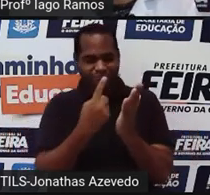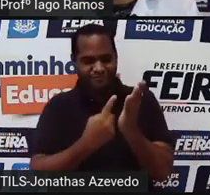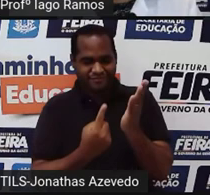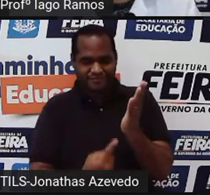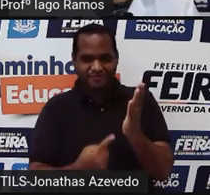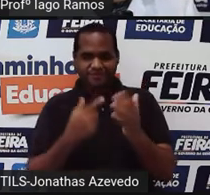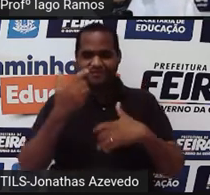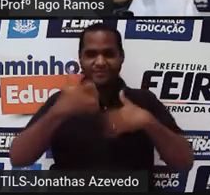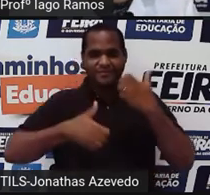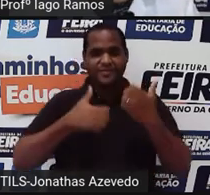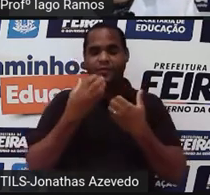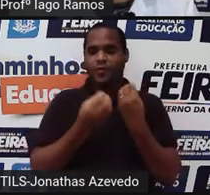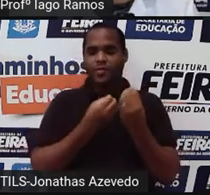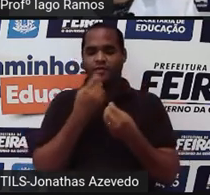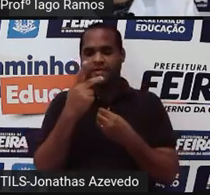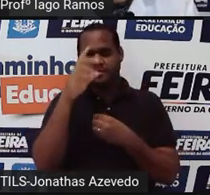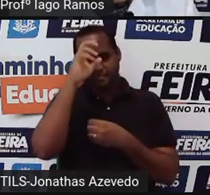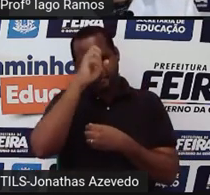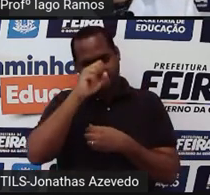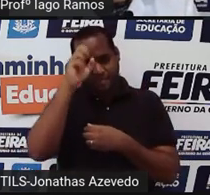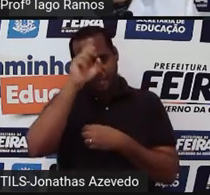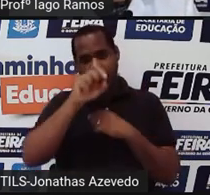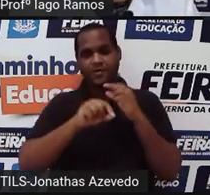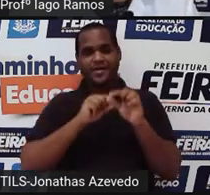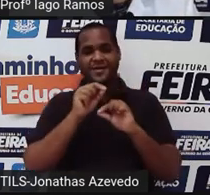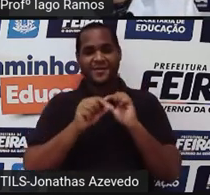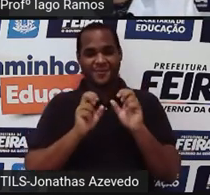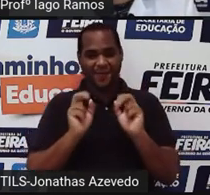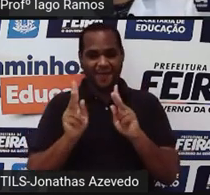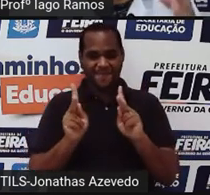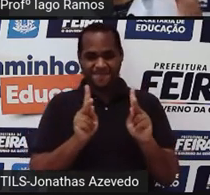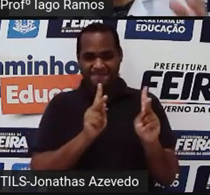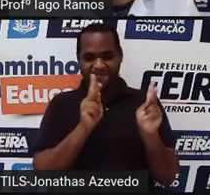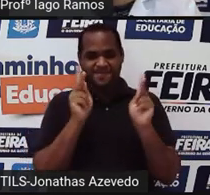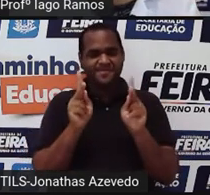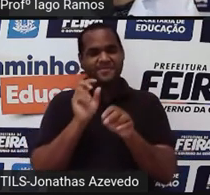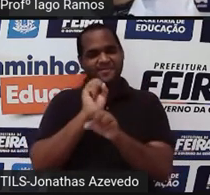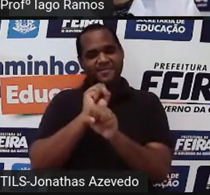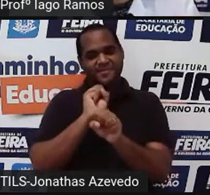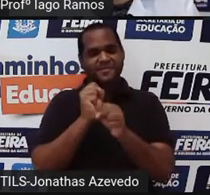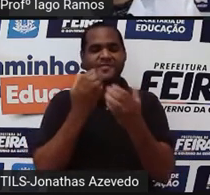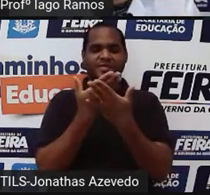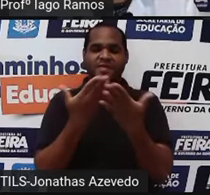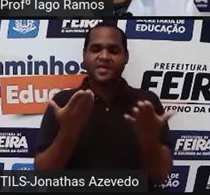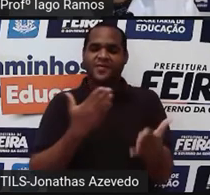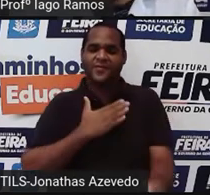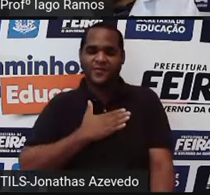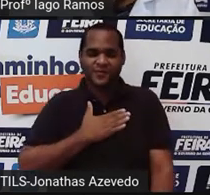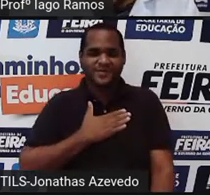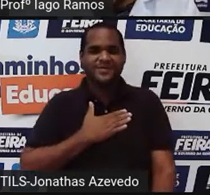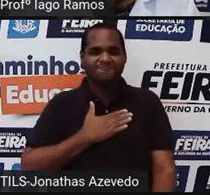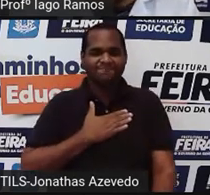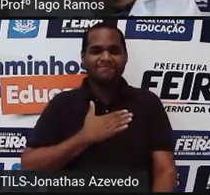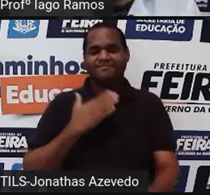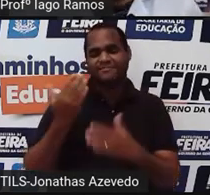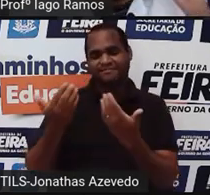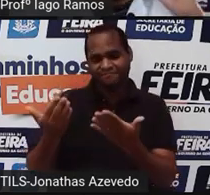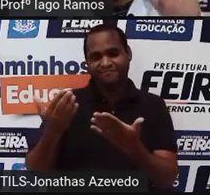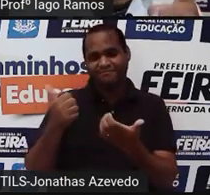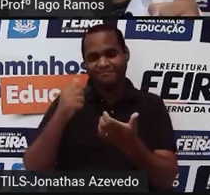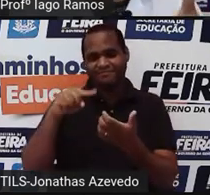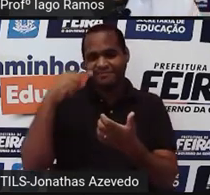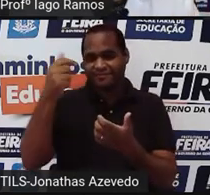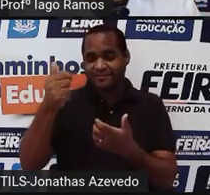pequeno comentário contando o que você aprendeu nessa aula, tá bom? Espero que você tenha curtido. Beijo e já até a próxima.